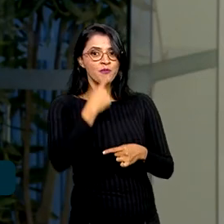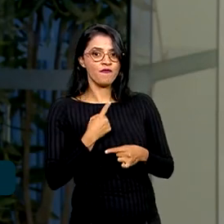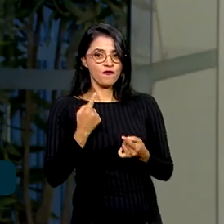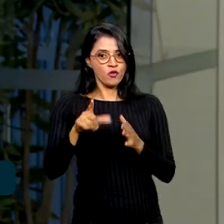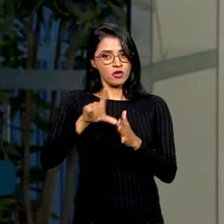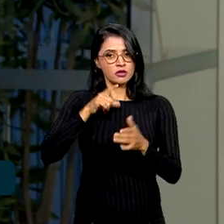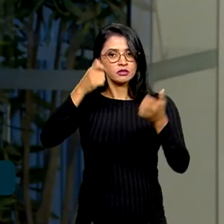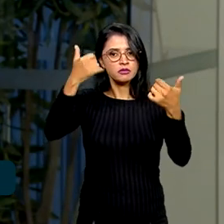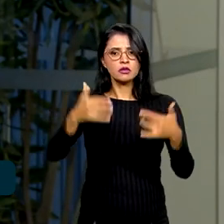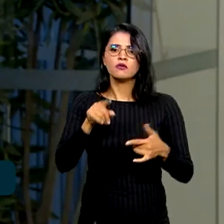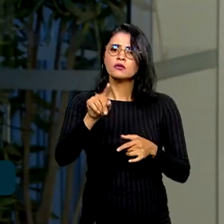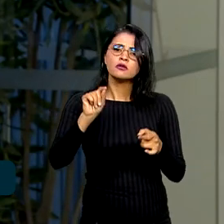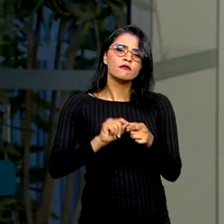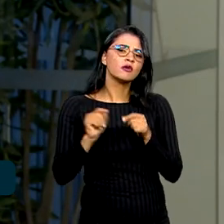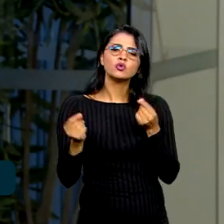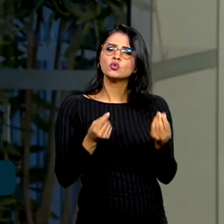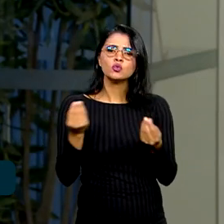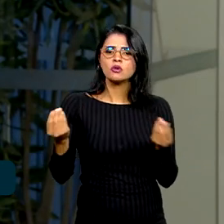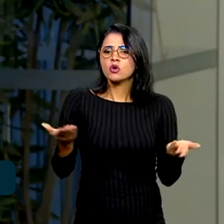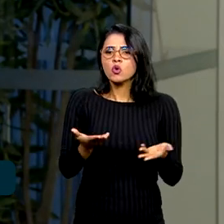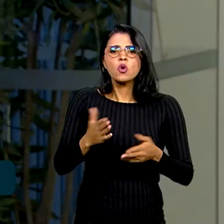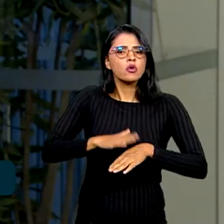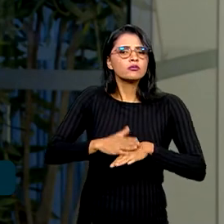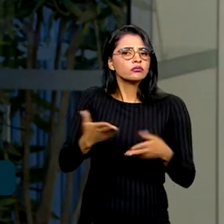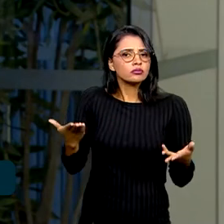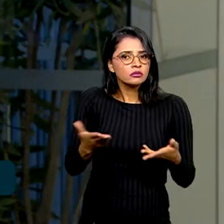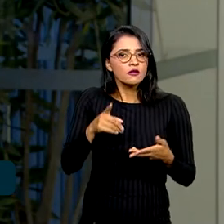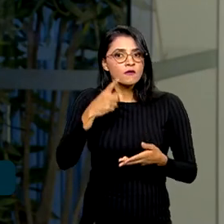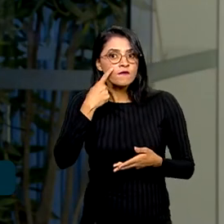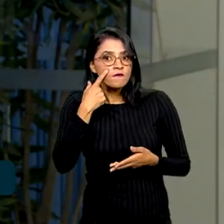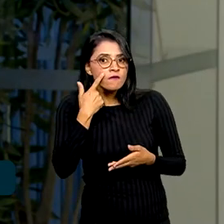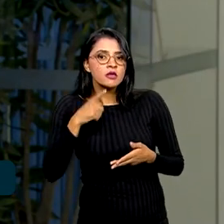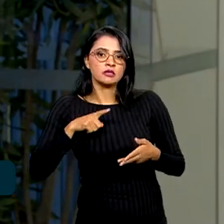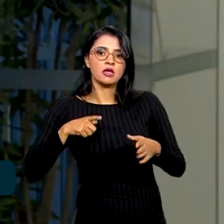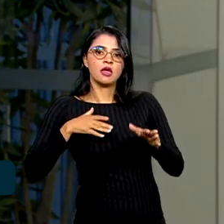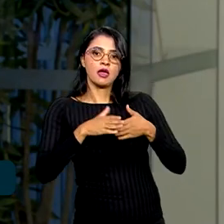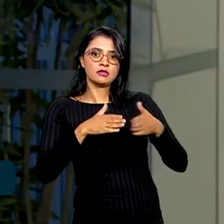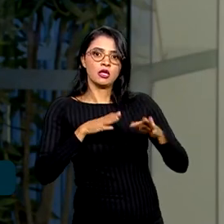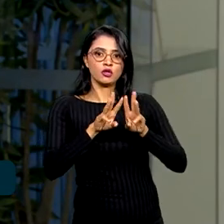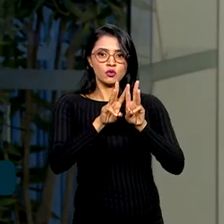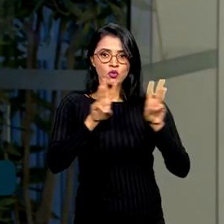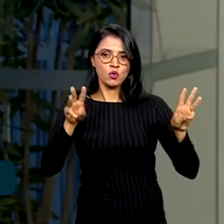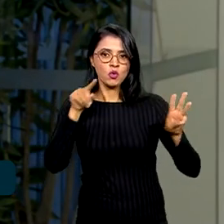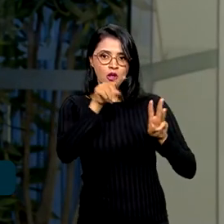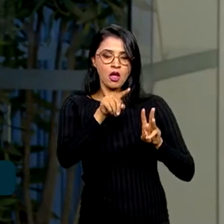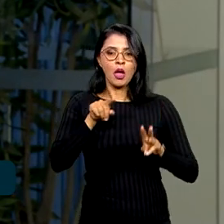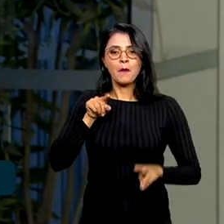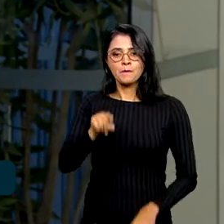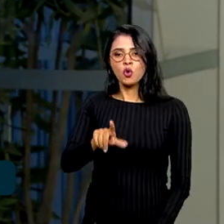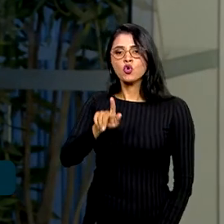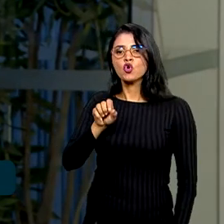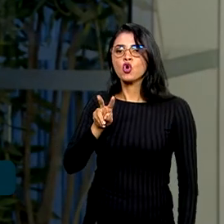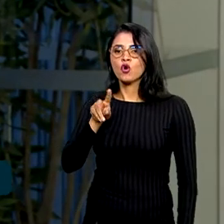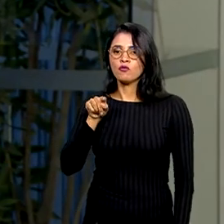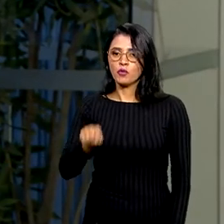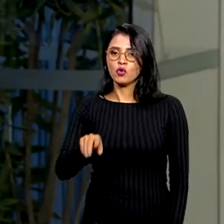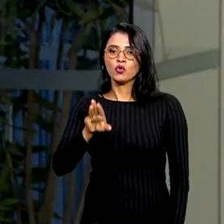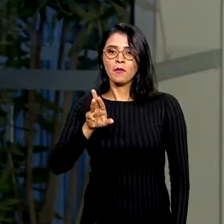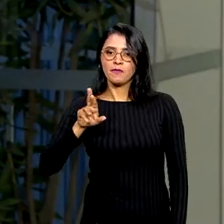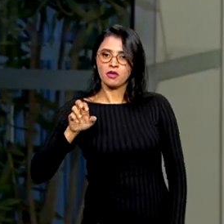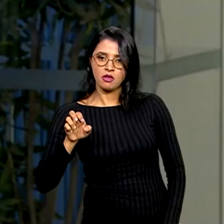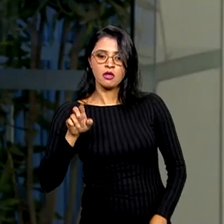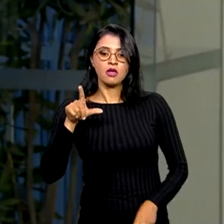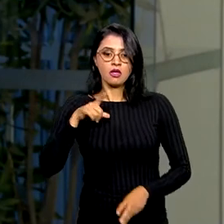no começo. O que é você deve fazer agora, então, por enquanto? Vê se você tem acesso naquele portal .gov.br.